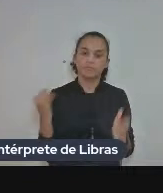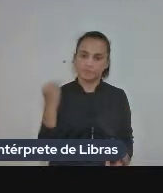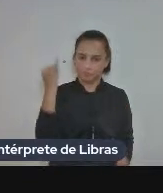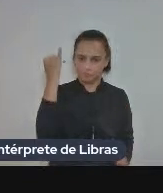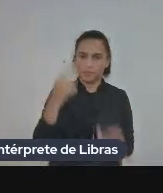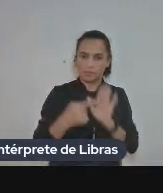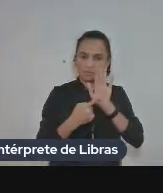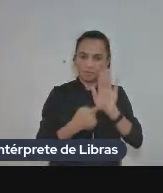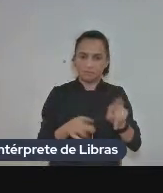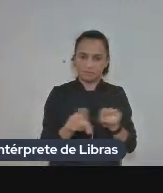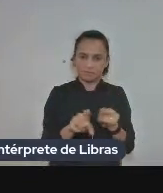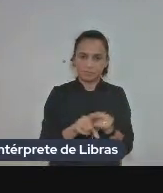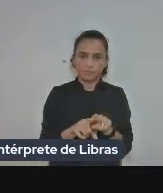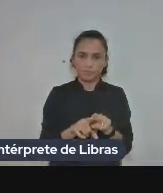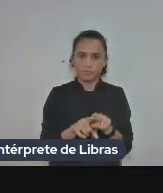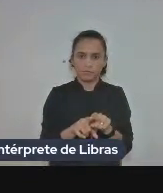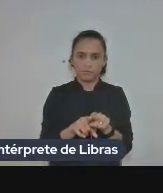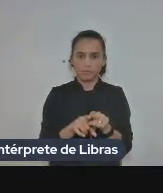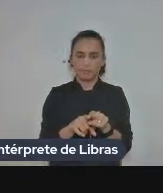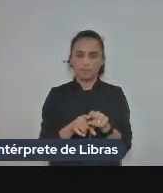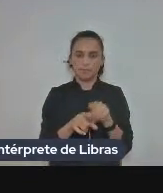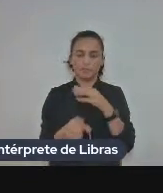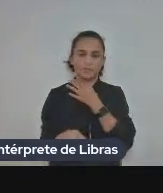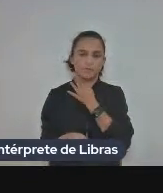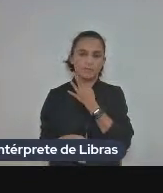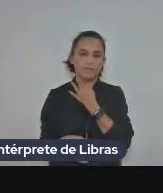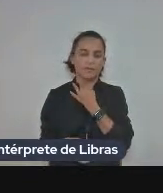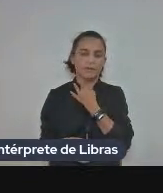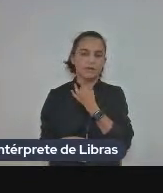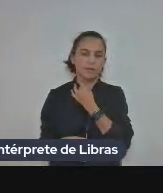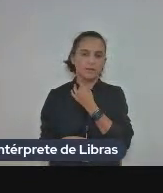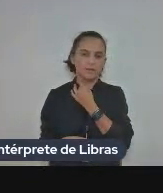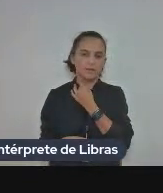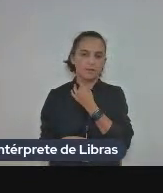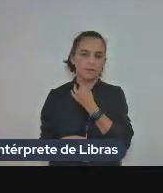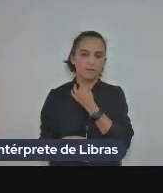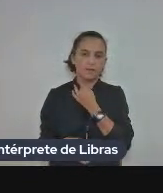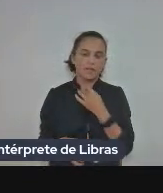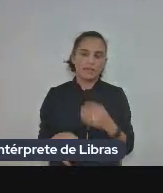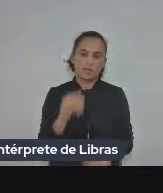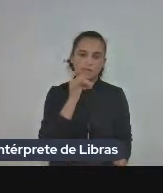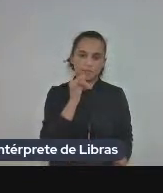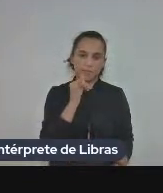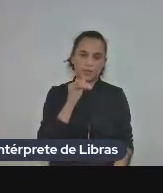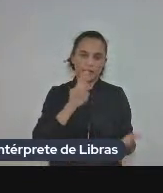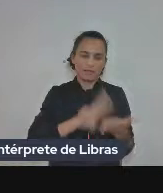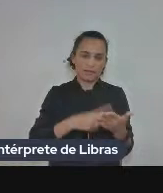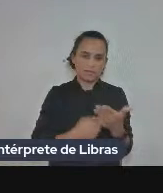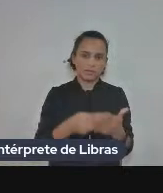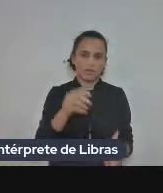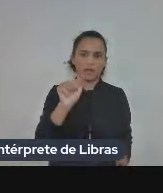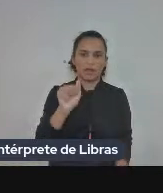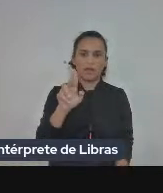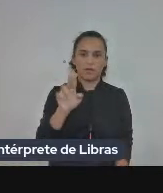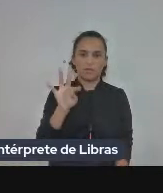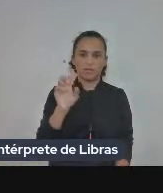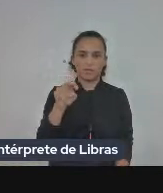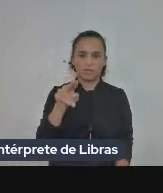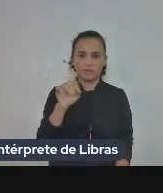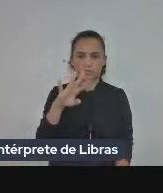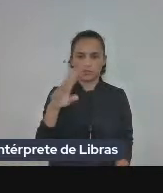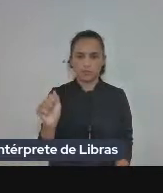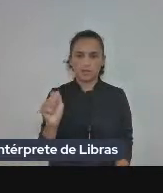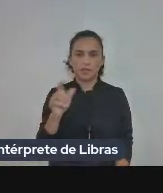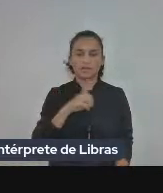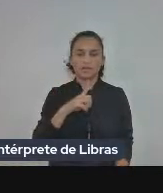importante destacar no caso da tradução da autêntica além dos tradutores do texto de Freud